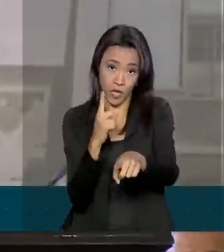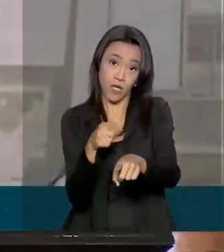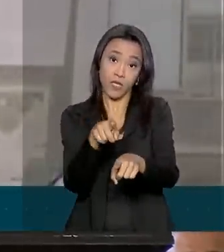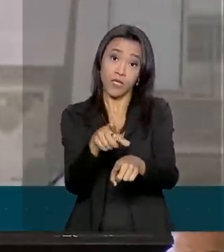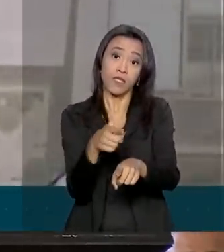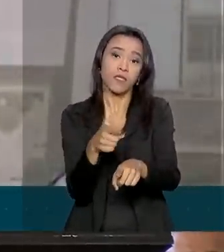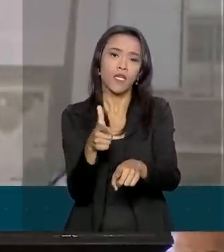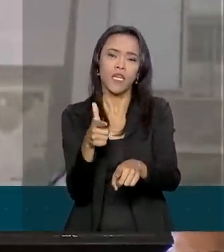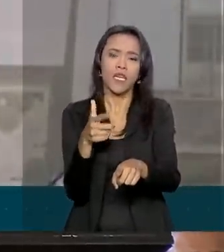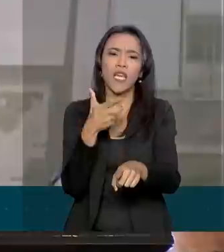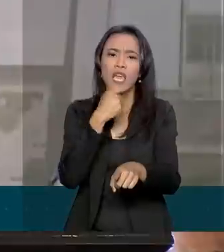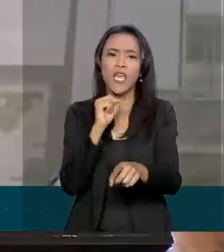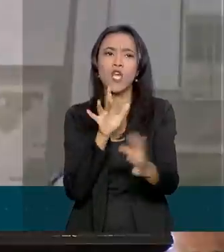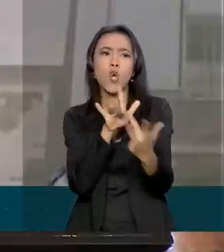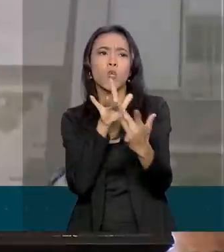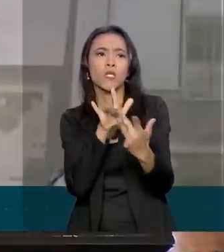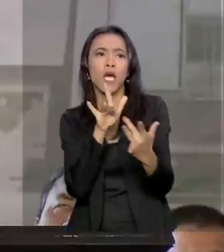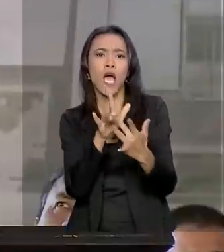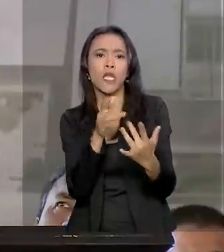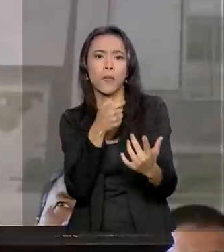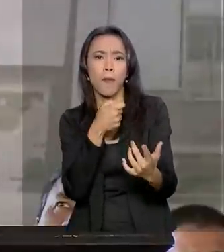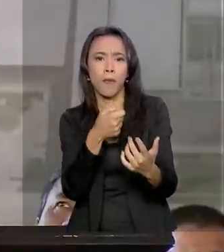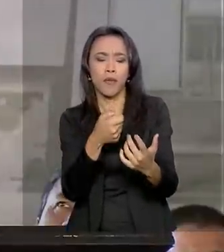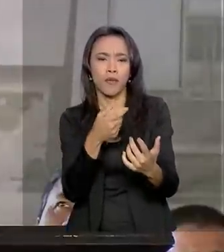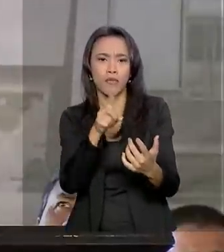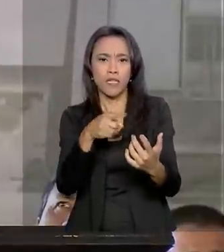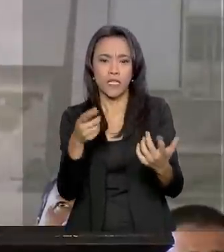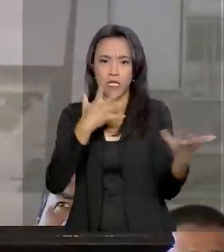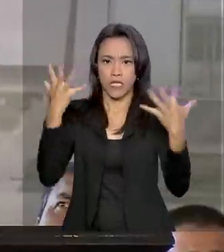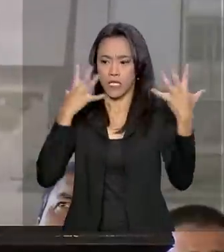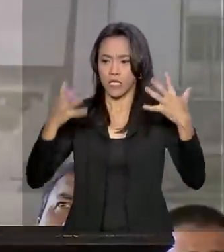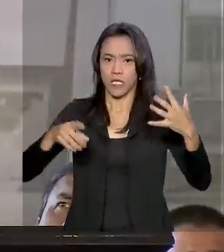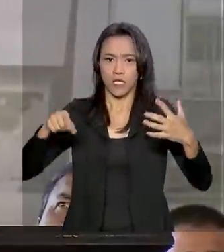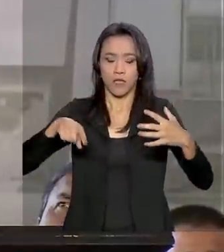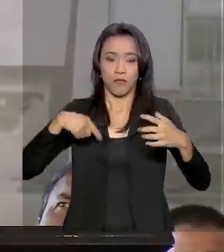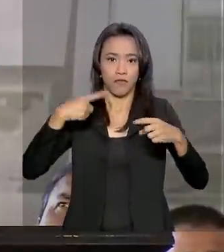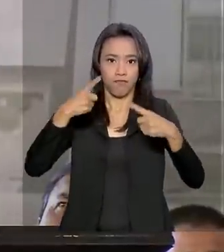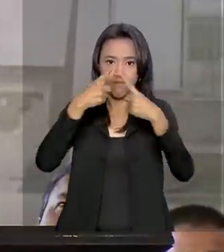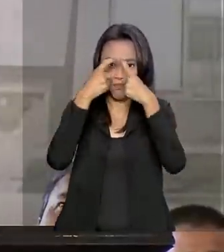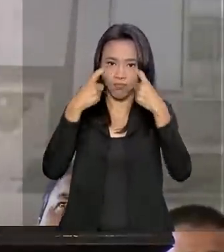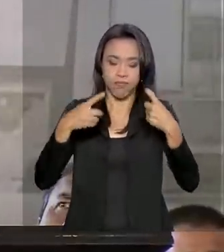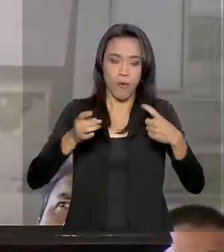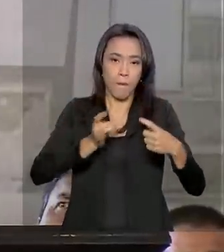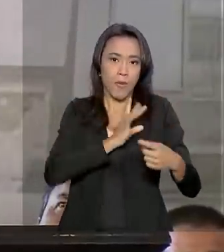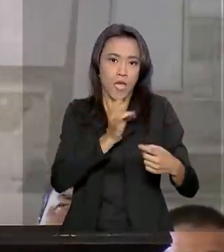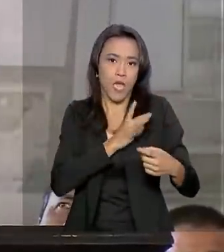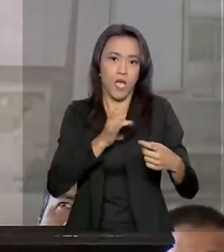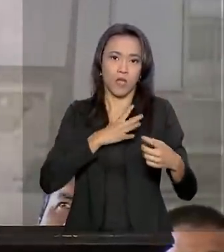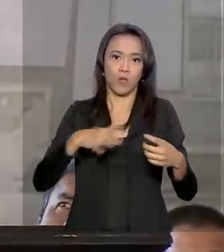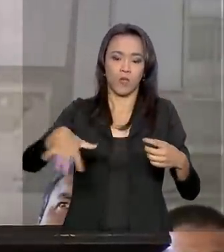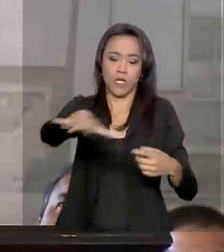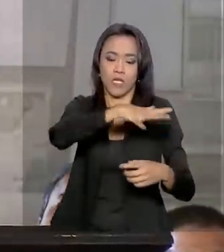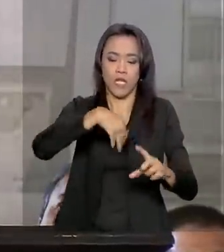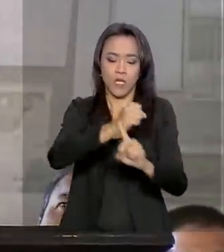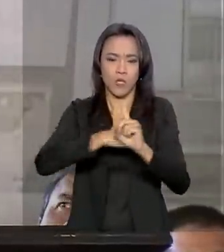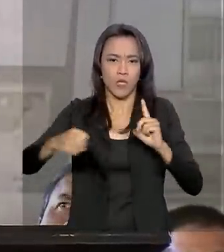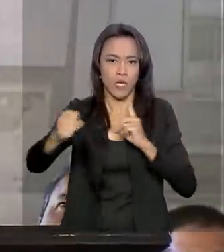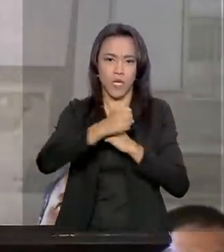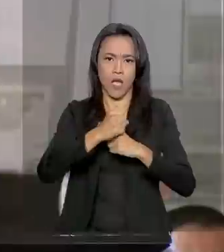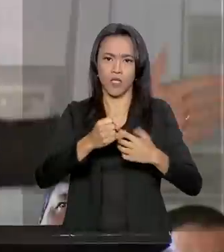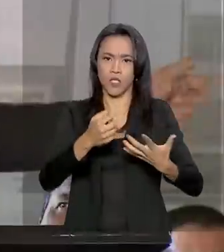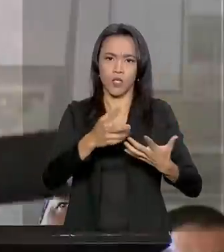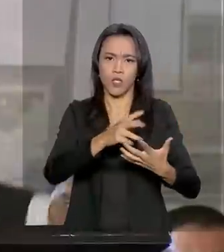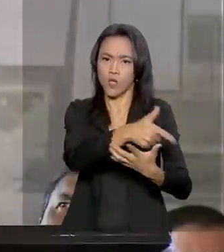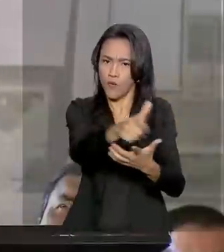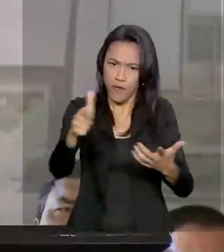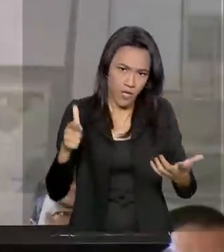como se comunicar e implantar um clima de pânico e de terror na sociedade goiana e muito menos, tenho certeza,